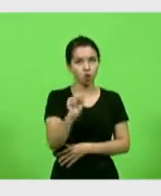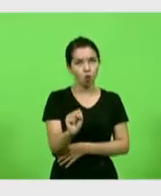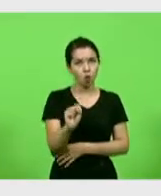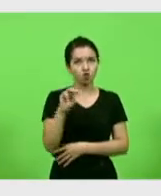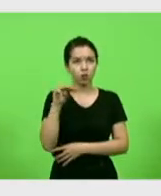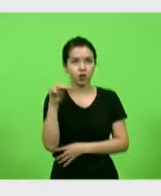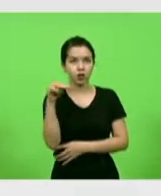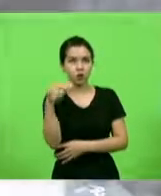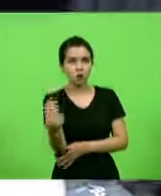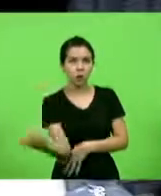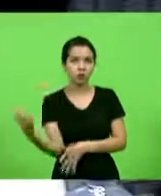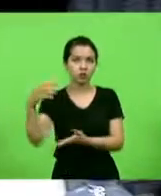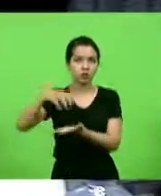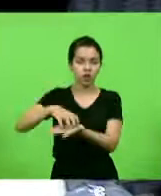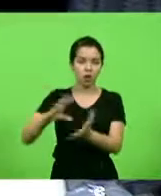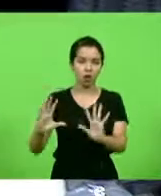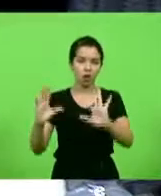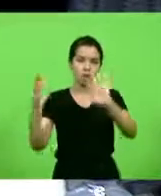Blumenau.